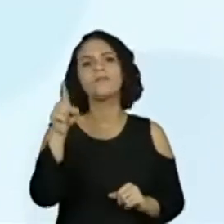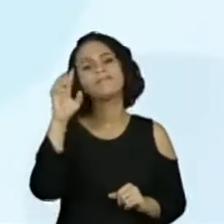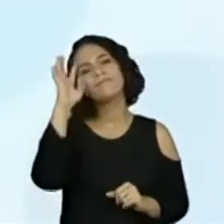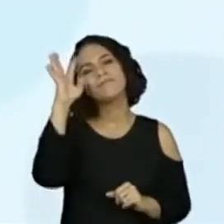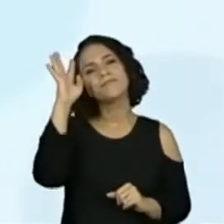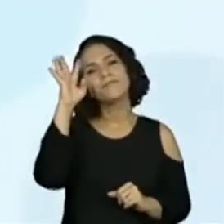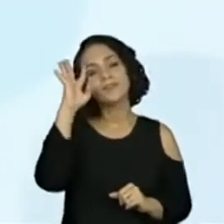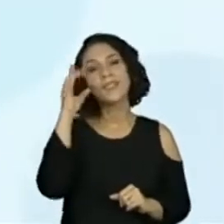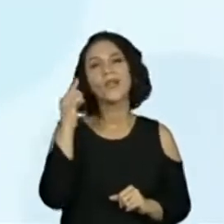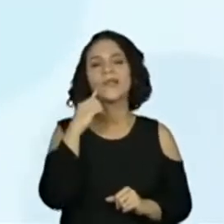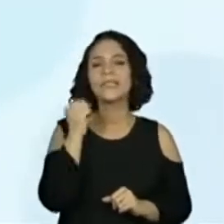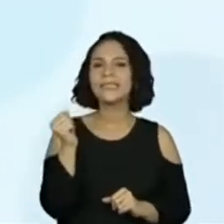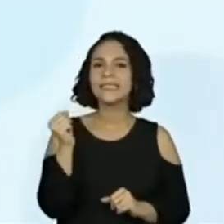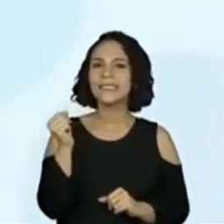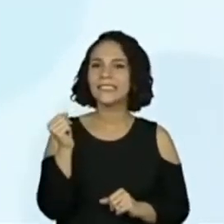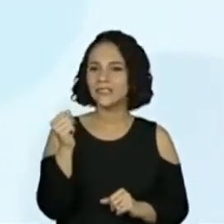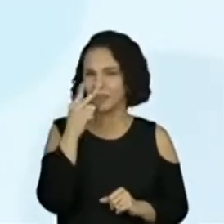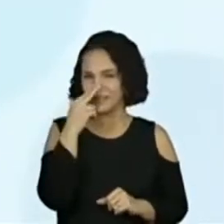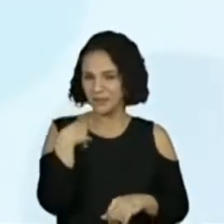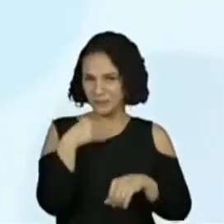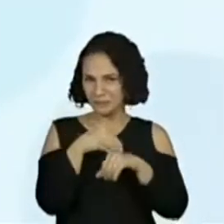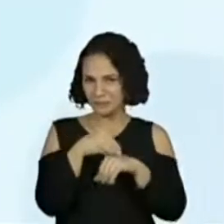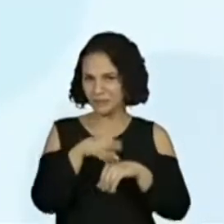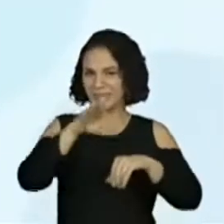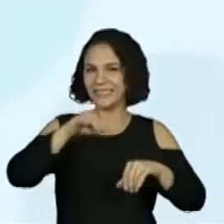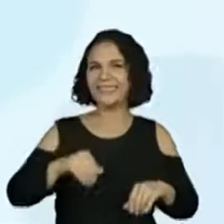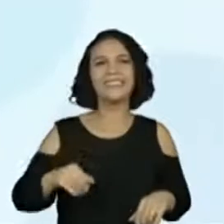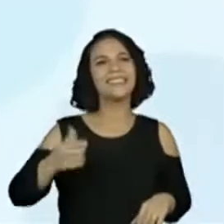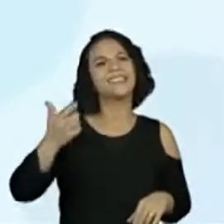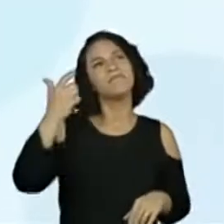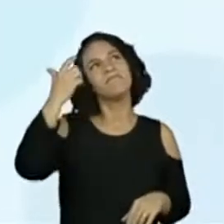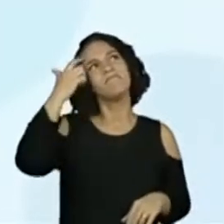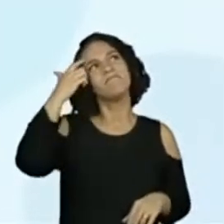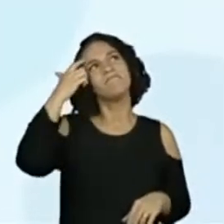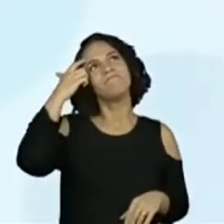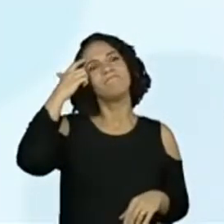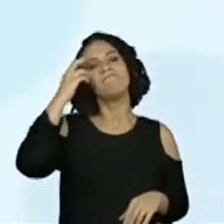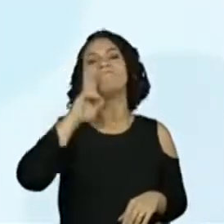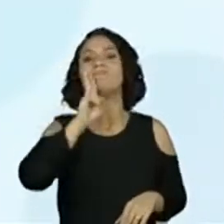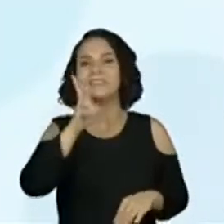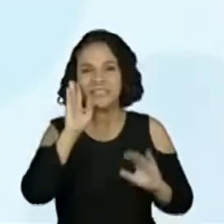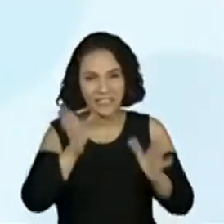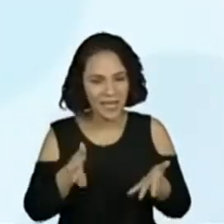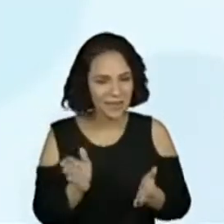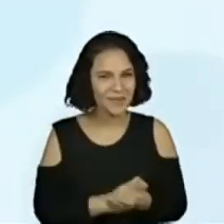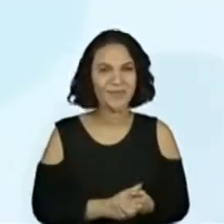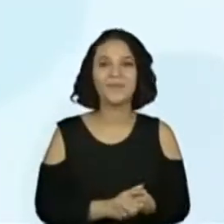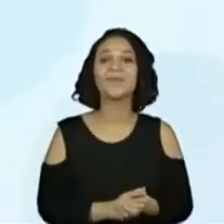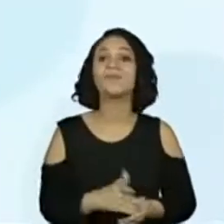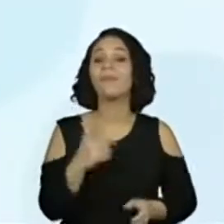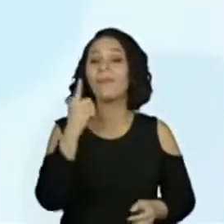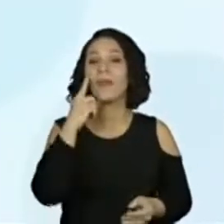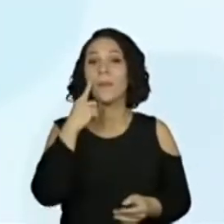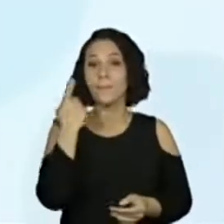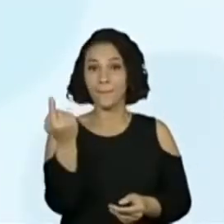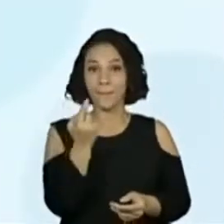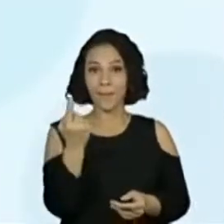alto. E eu acho que eu já dei uma dica do primeiro quadrinho. Pensou alto. Nesse primeiro quadrinho,